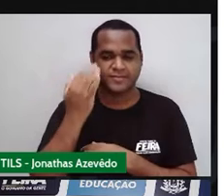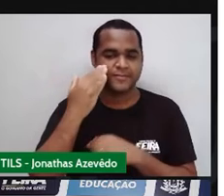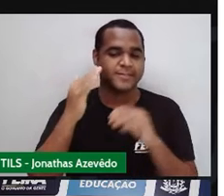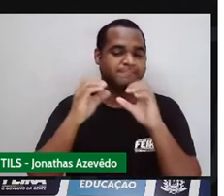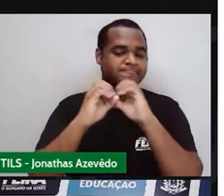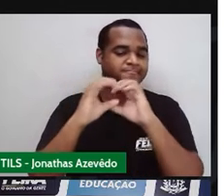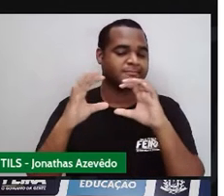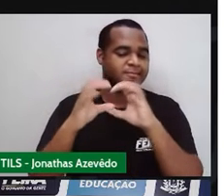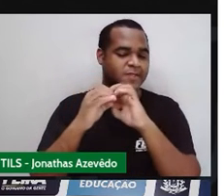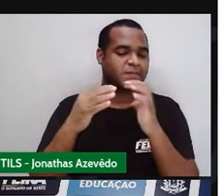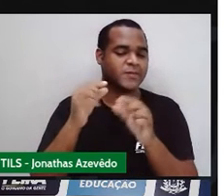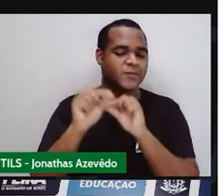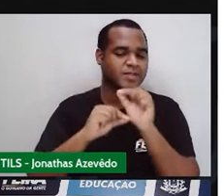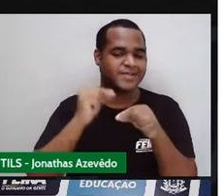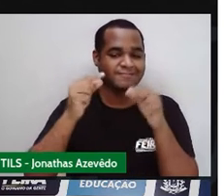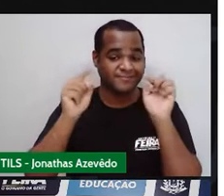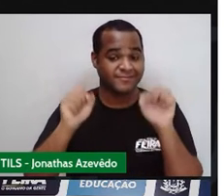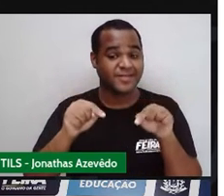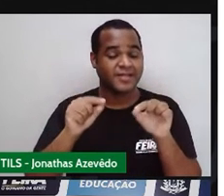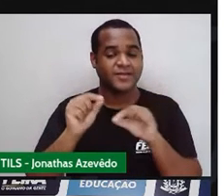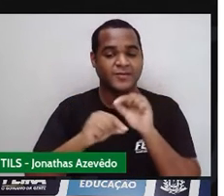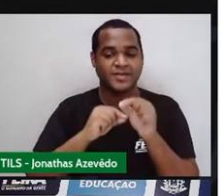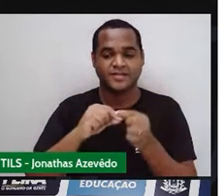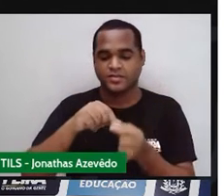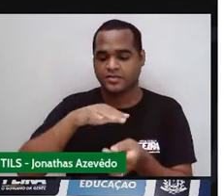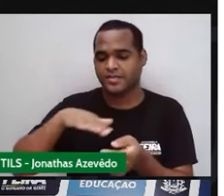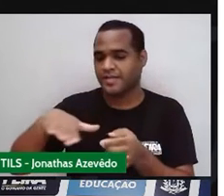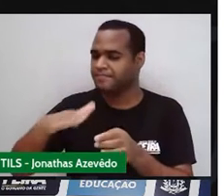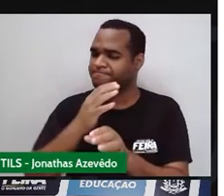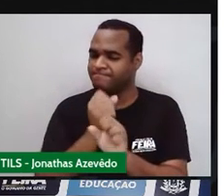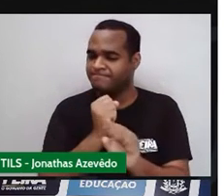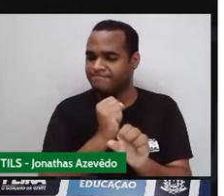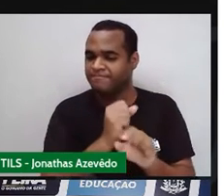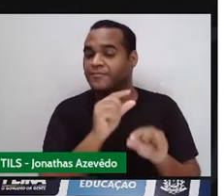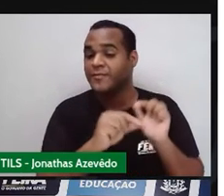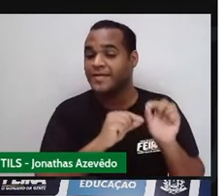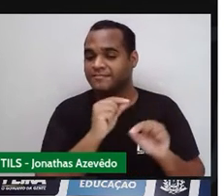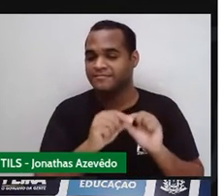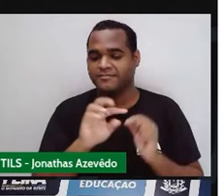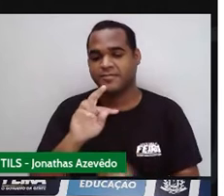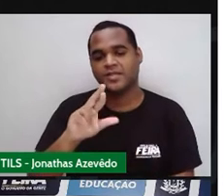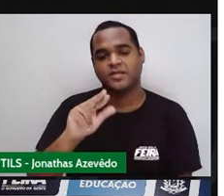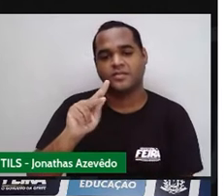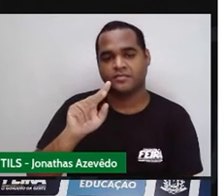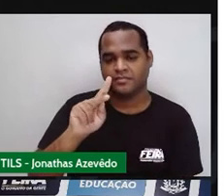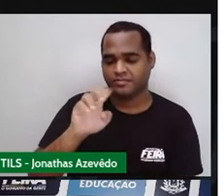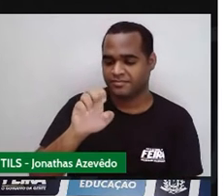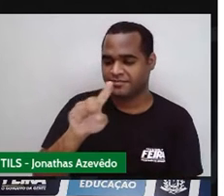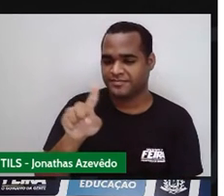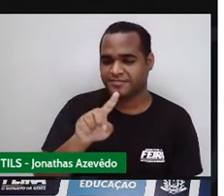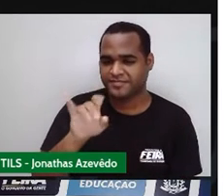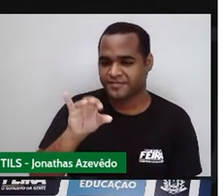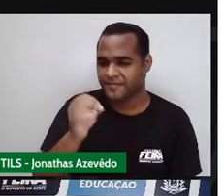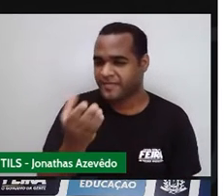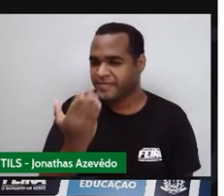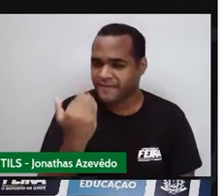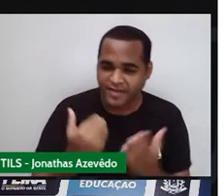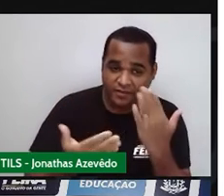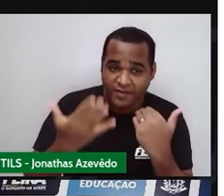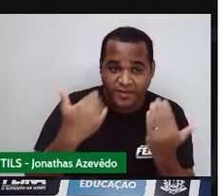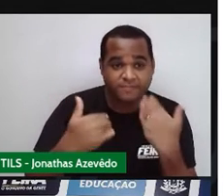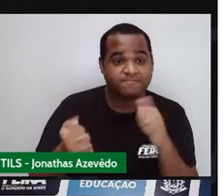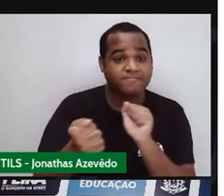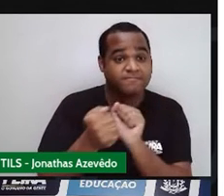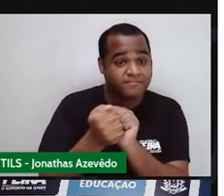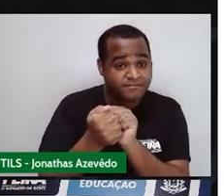os mistérios por trás do cálculo diário de trapézio, tá bom? Então vem com nós, vem com a gente, vamos